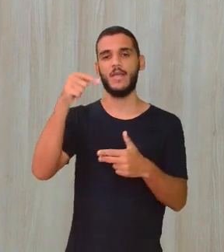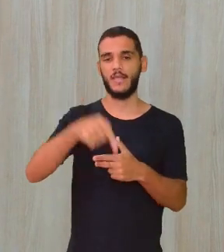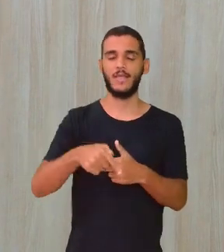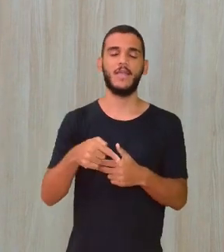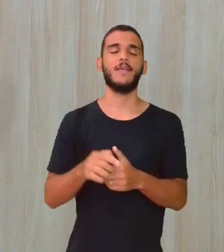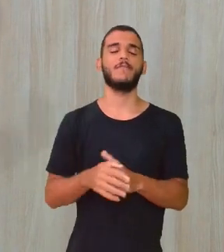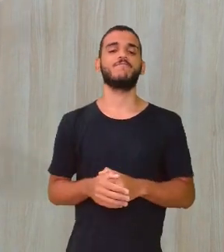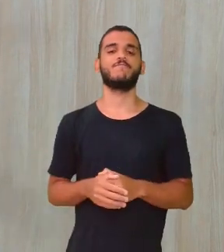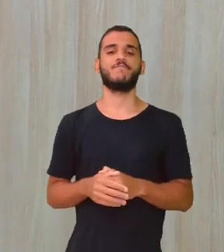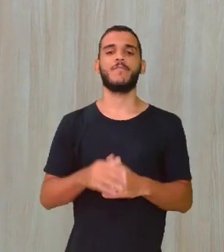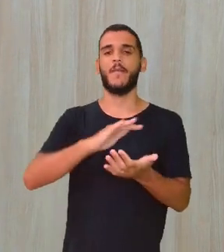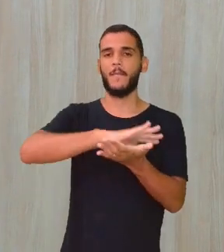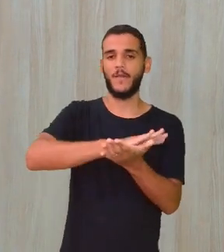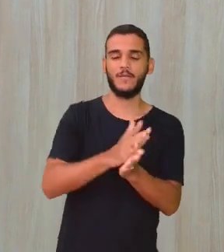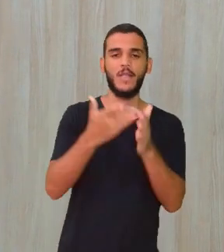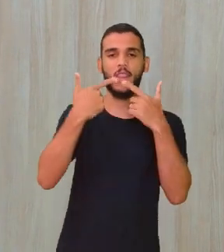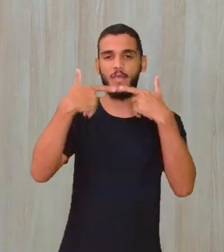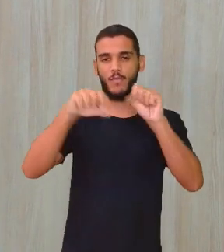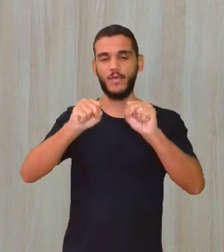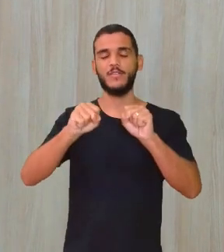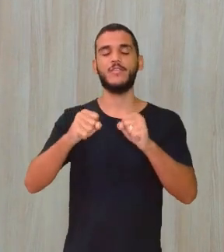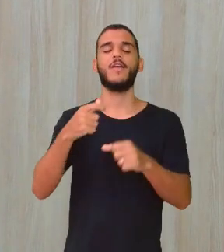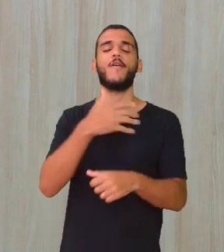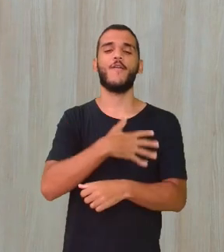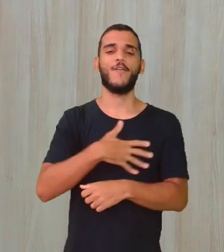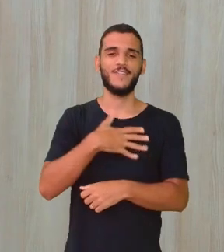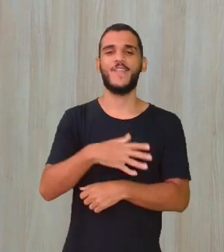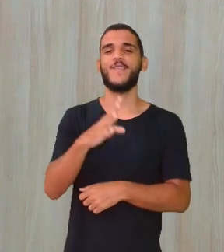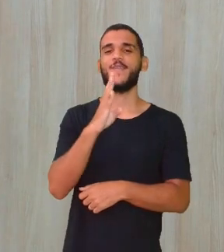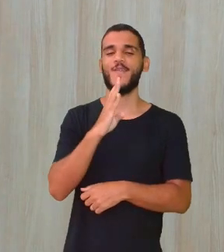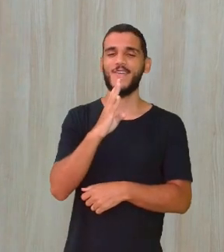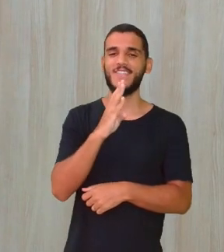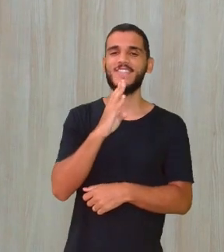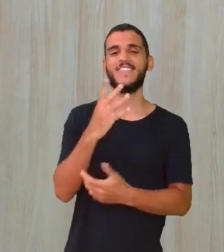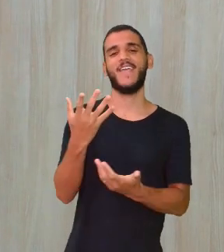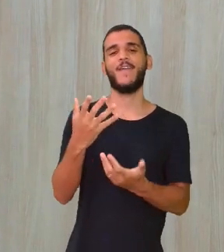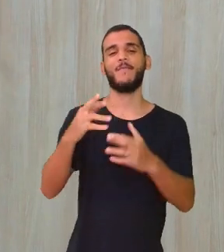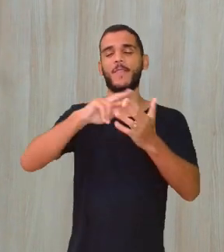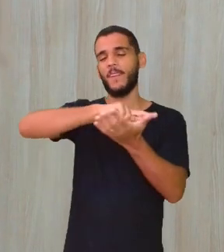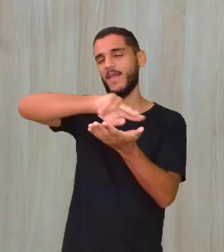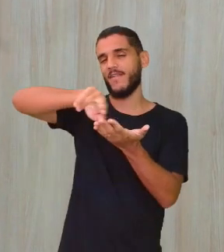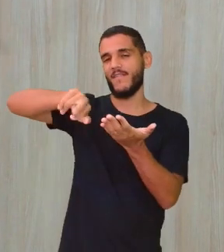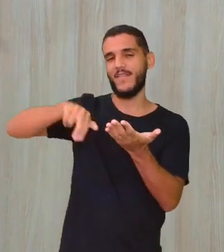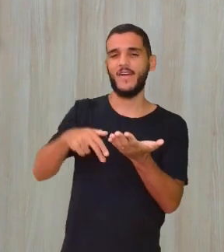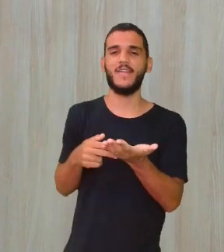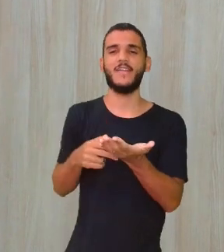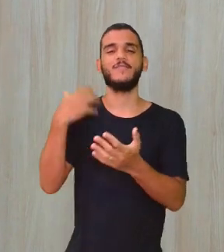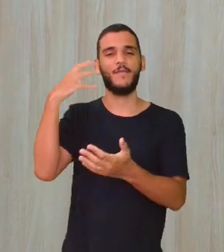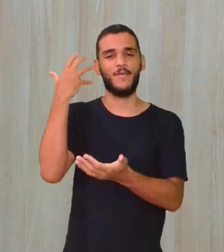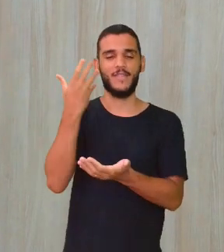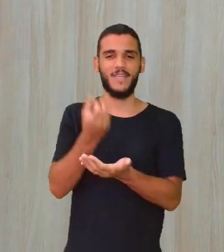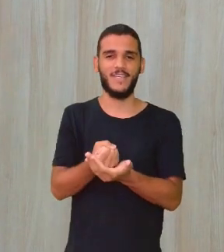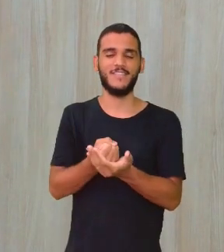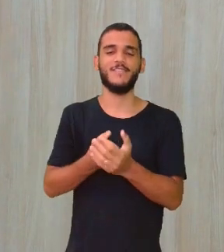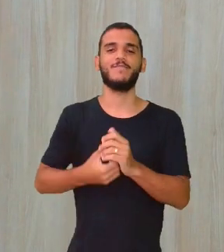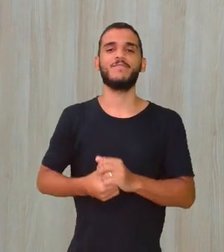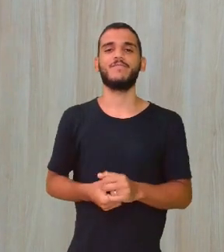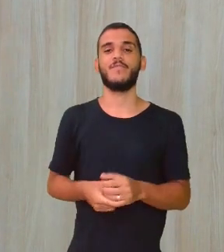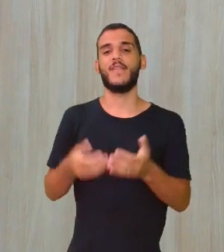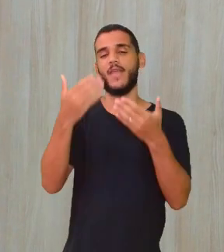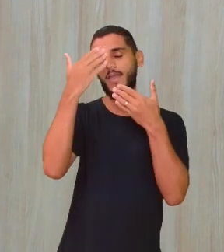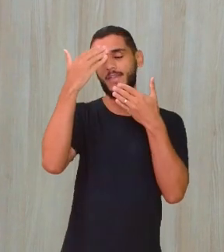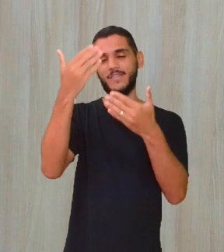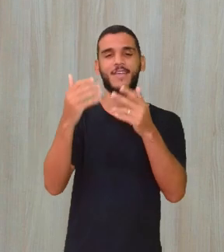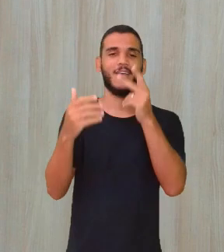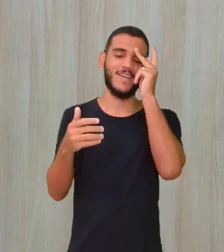linguística, e vocês tenham gostado de conhecer essa diversidade de podcasts, né? Eu queria